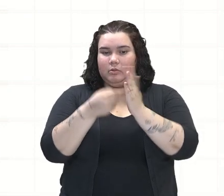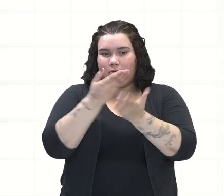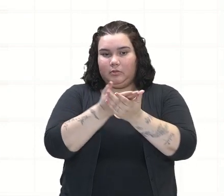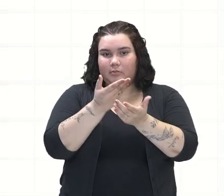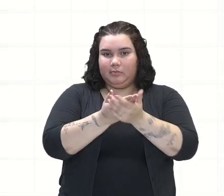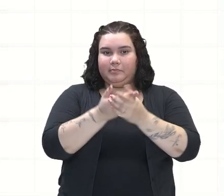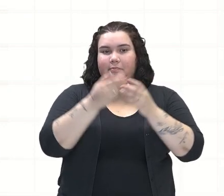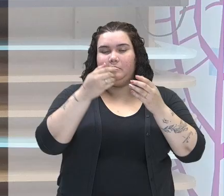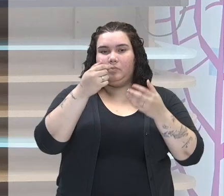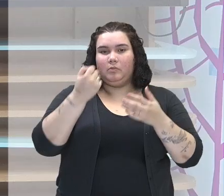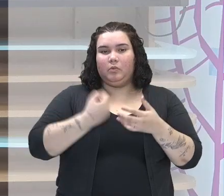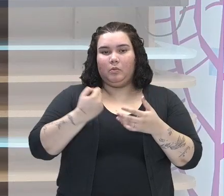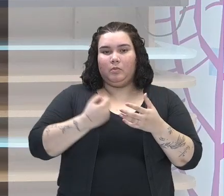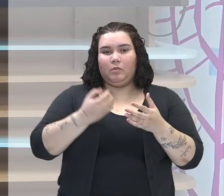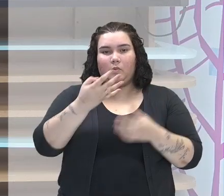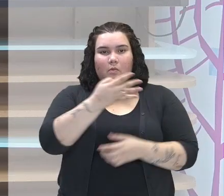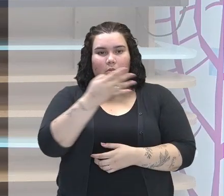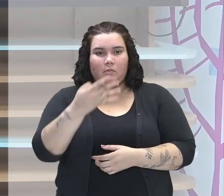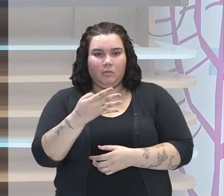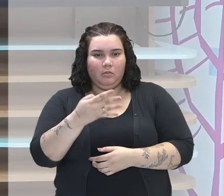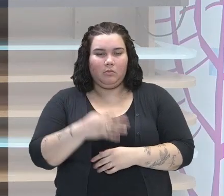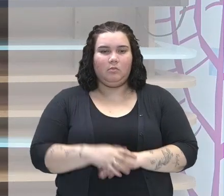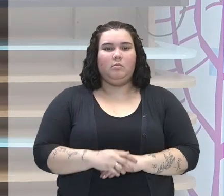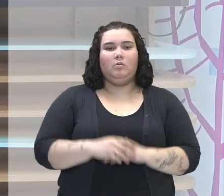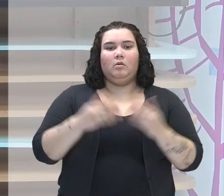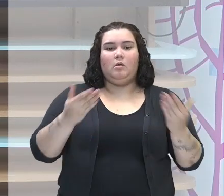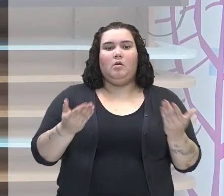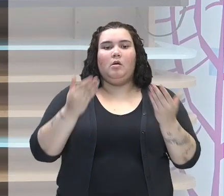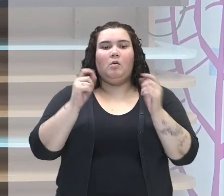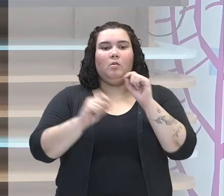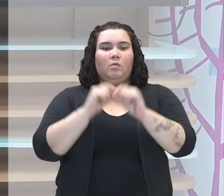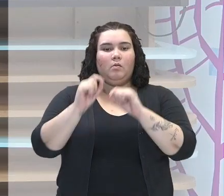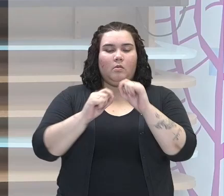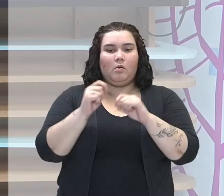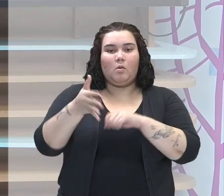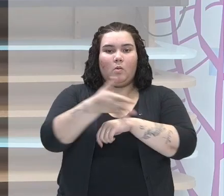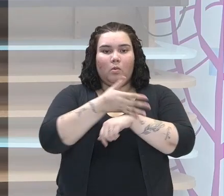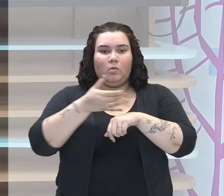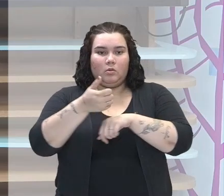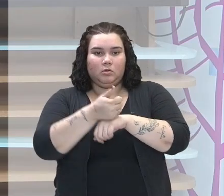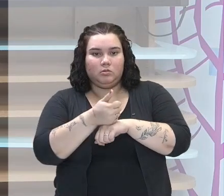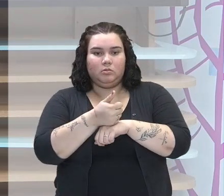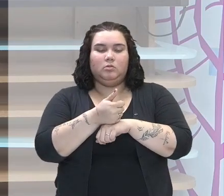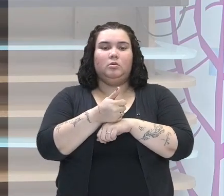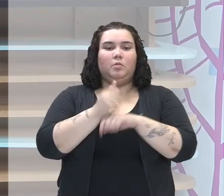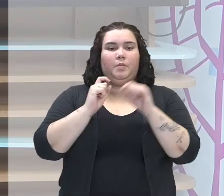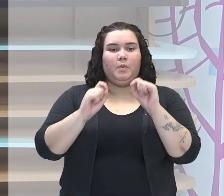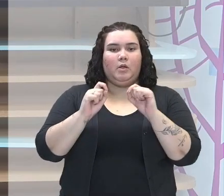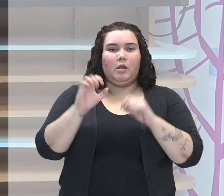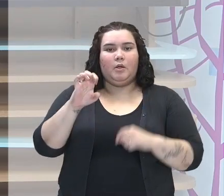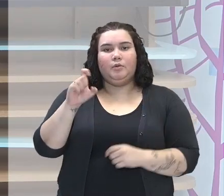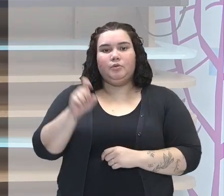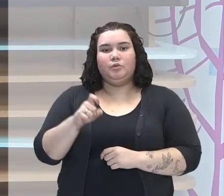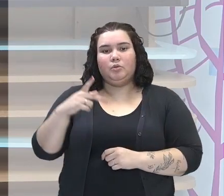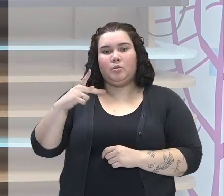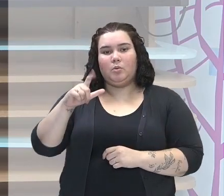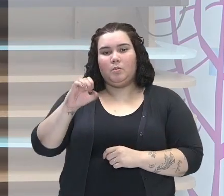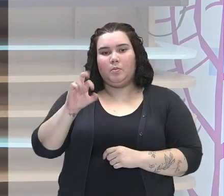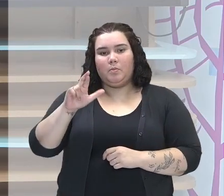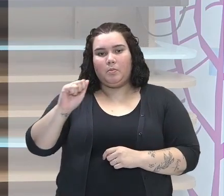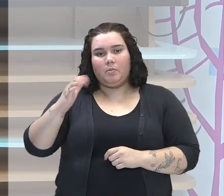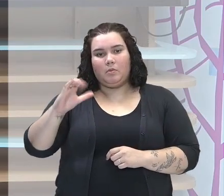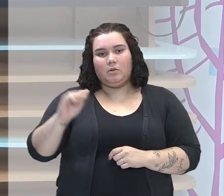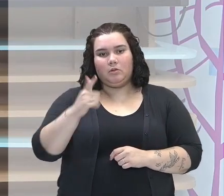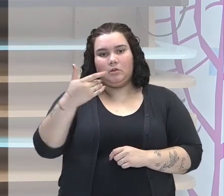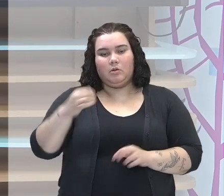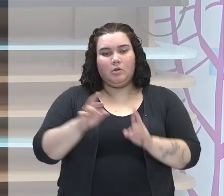na aula de número 4, nós vamos tratar agora de um conceito importante, que é a colonização de exploração, certo? Que se difere um pouco